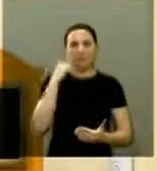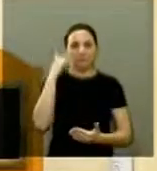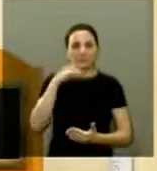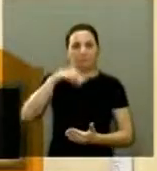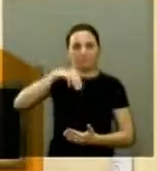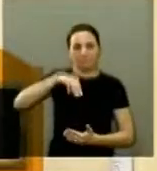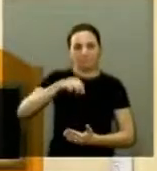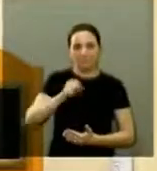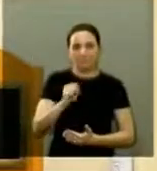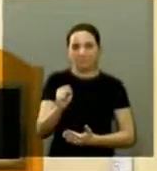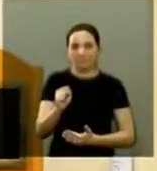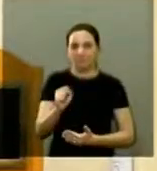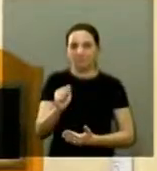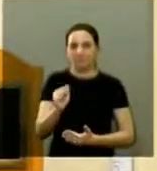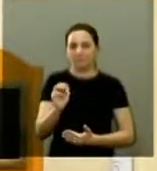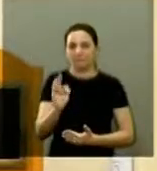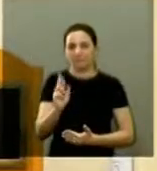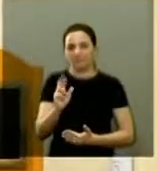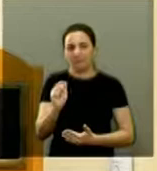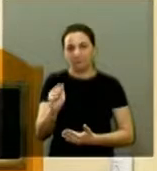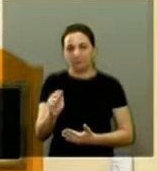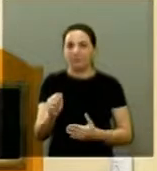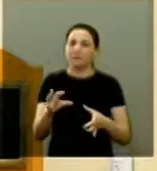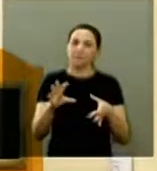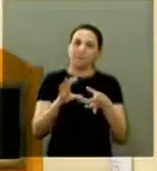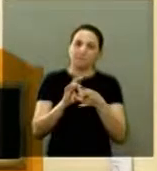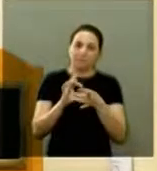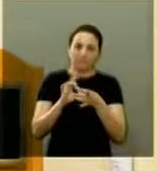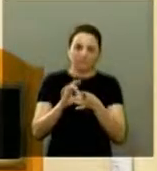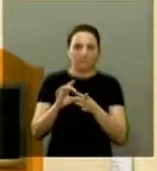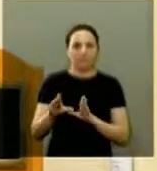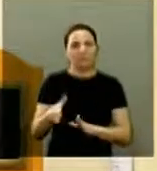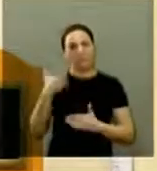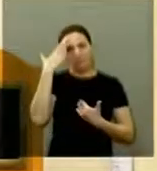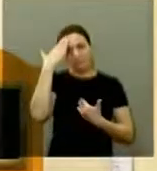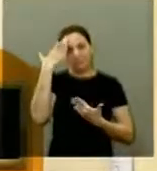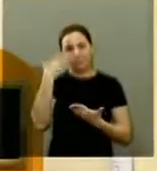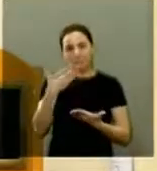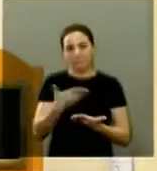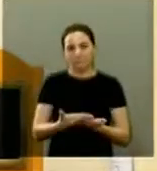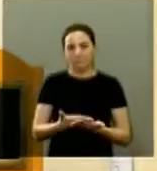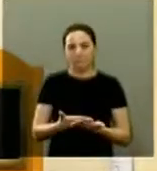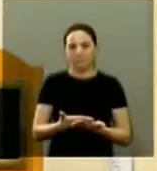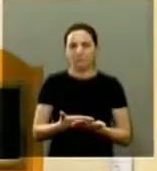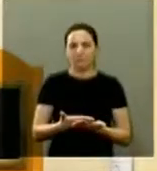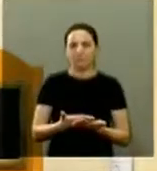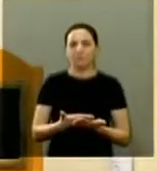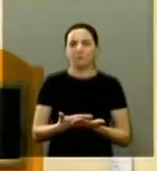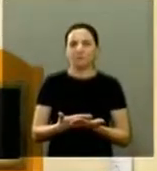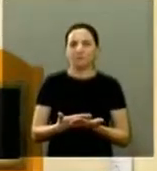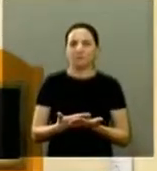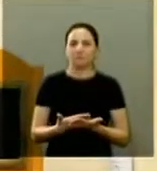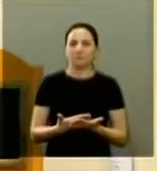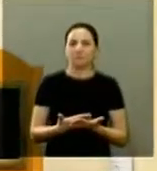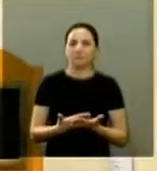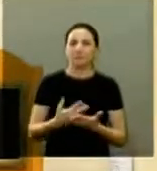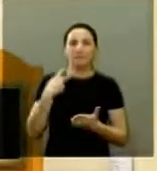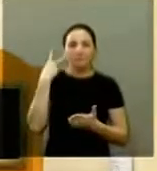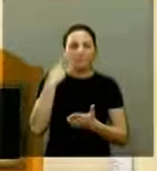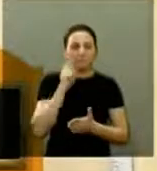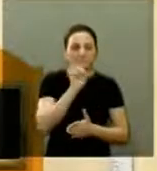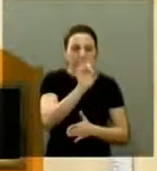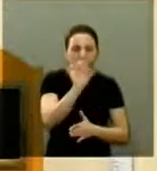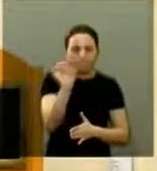Roberto Massafera pela parceria, confiança e a cada vereador